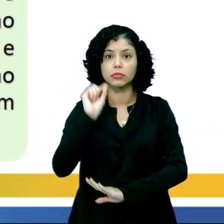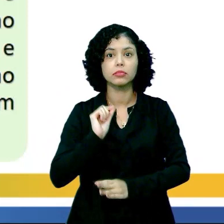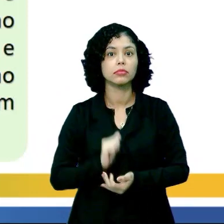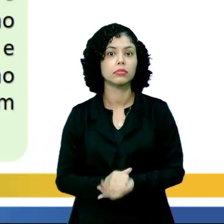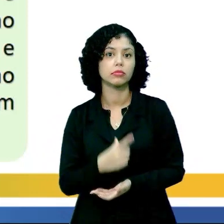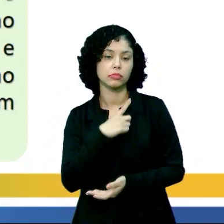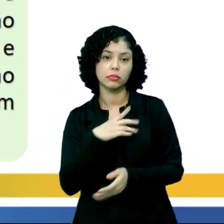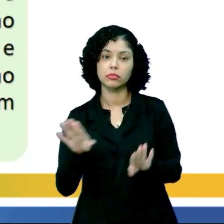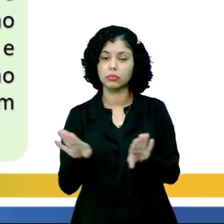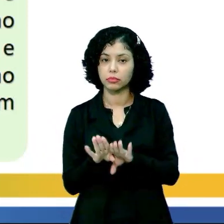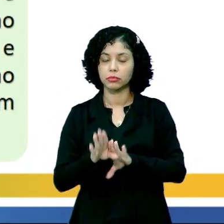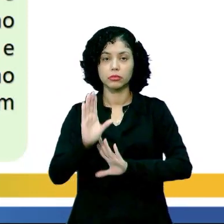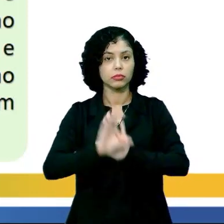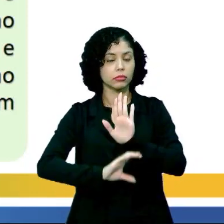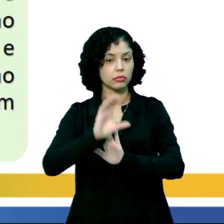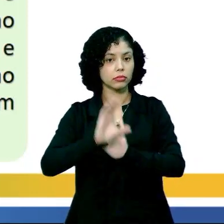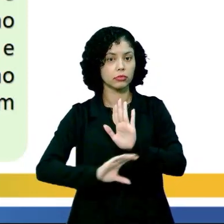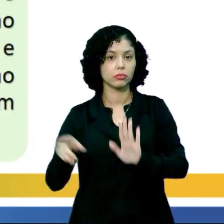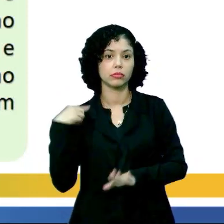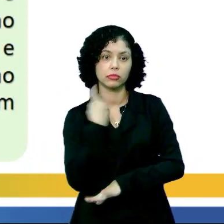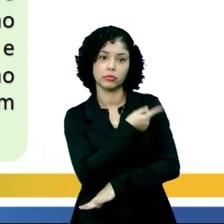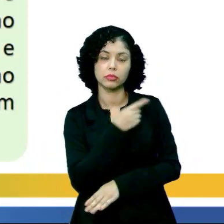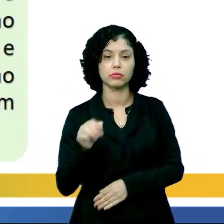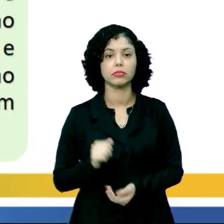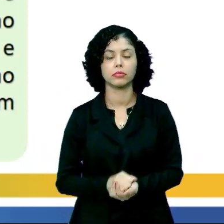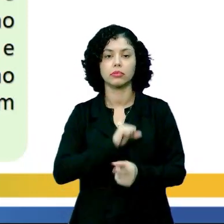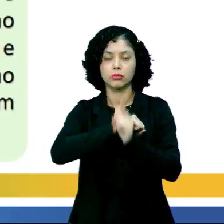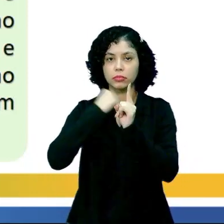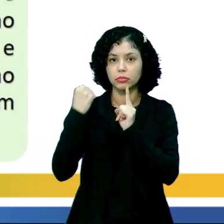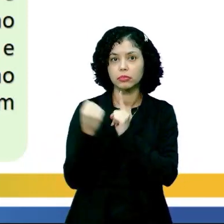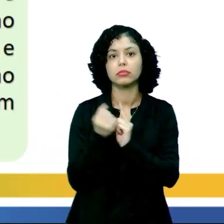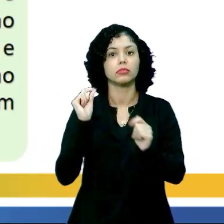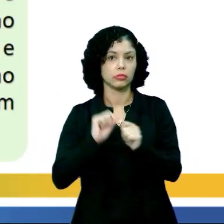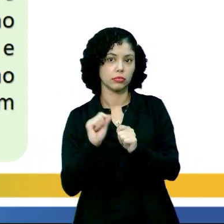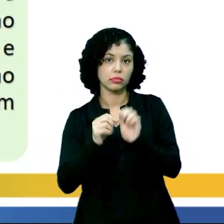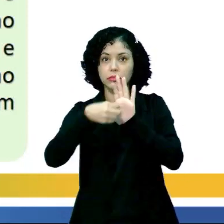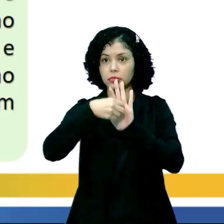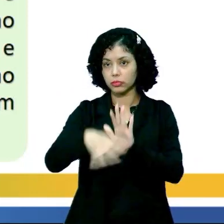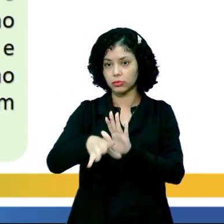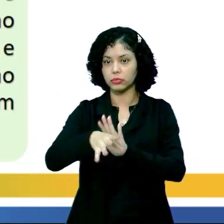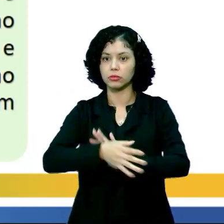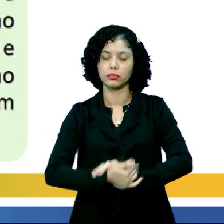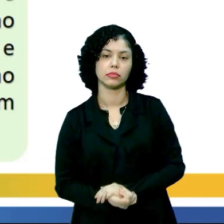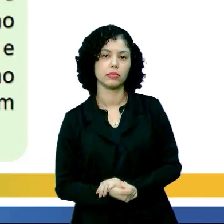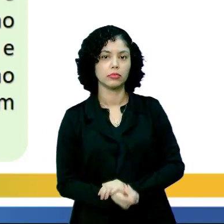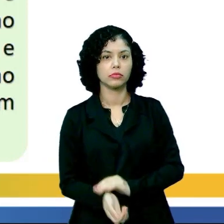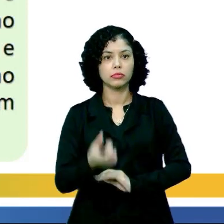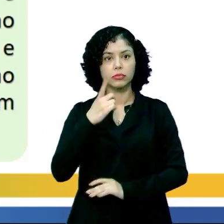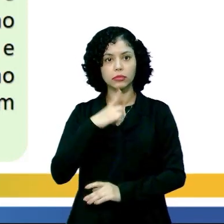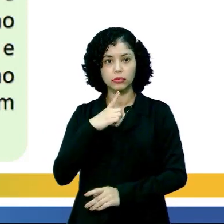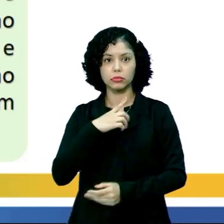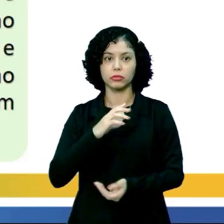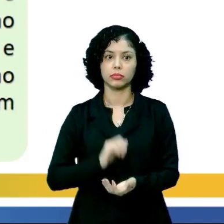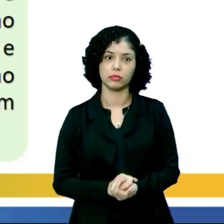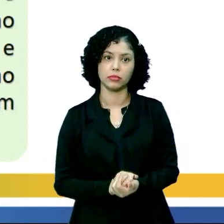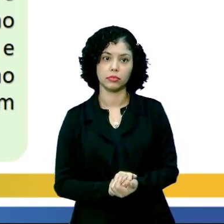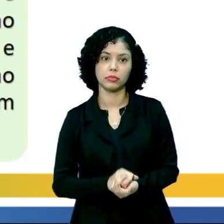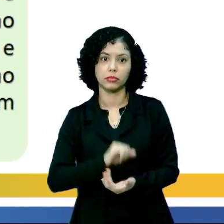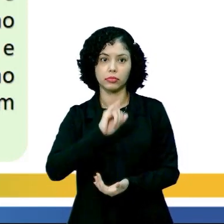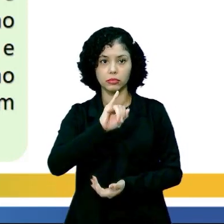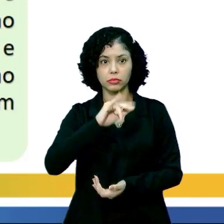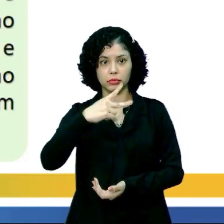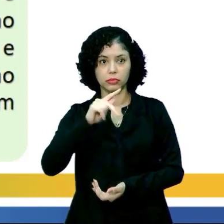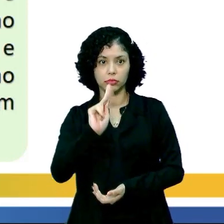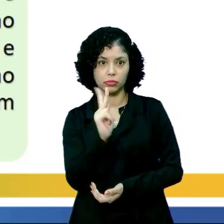existe também o conceito que nós, cidadãos, formulamos e transmitimos. Existe um órgão chamado